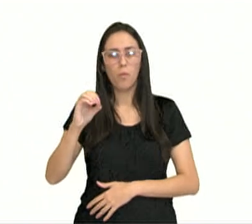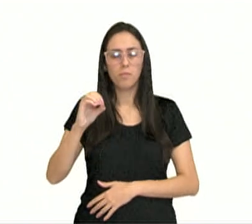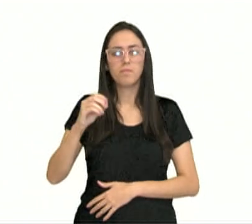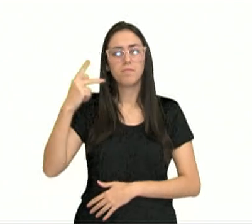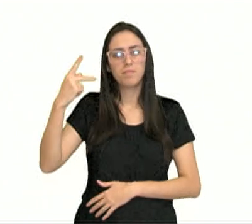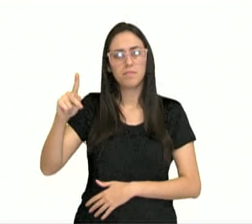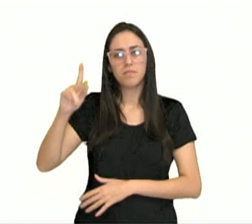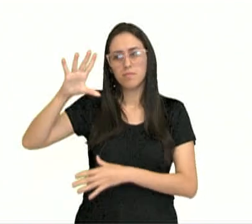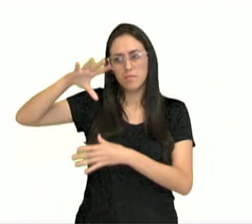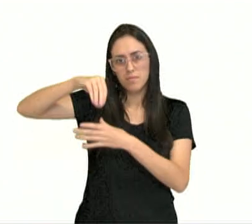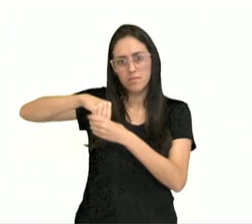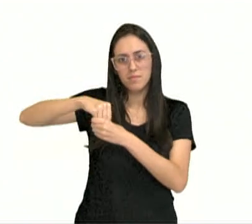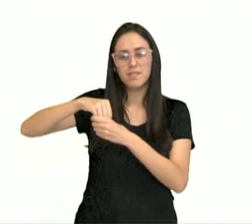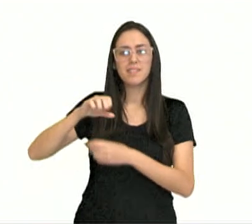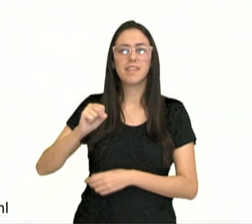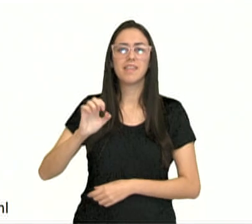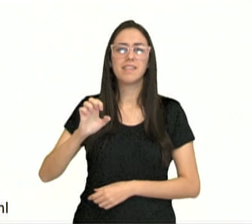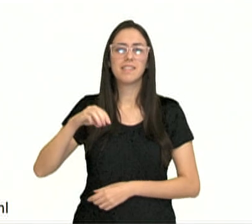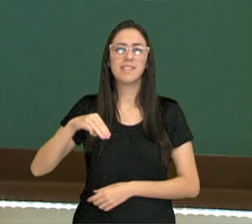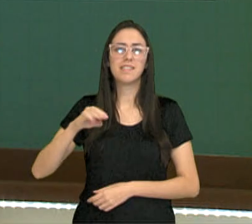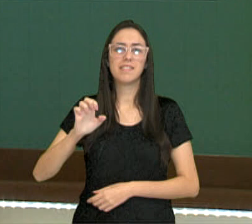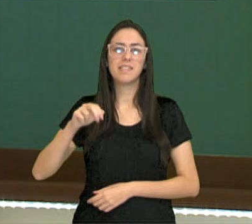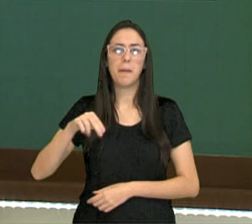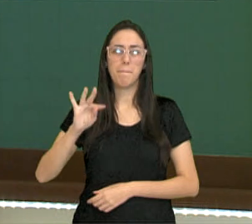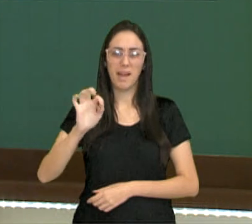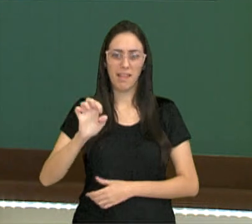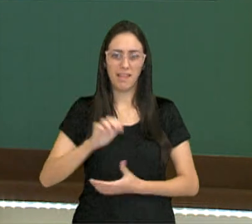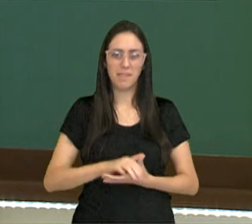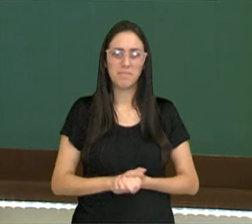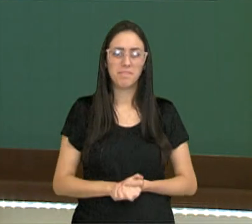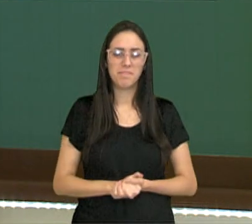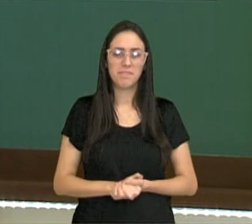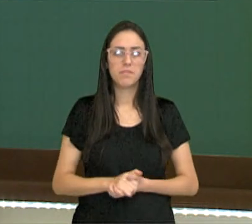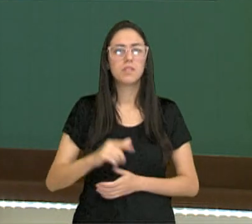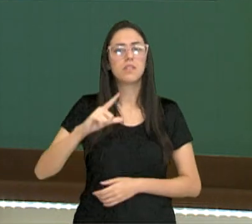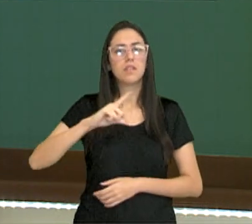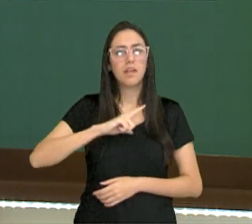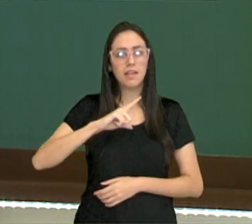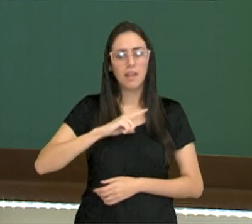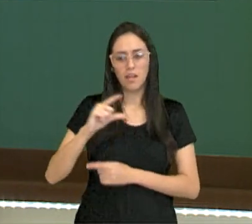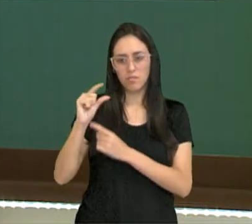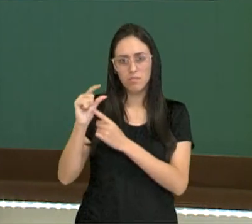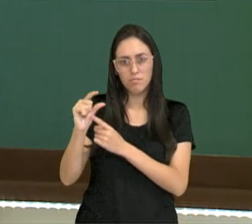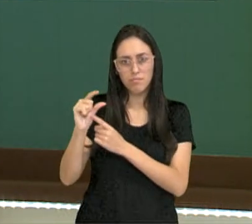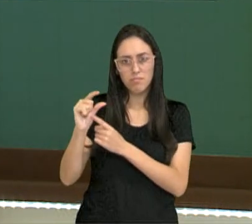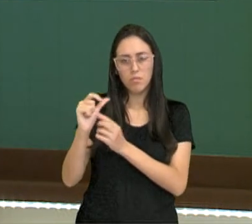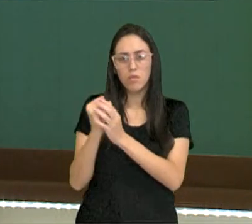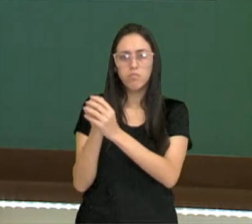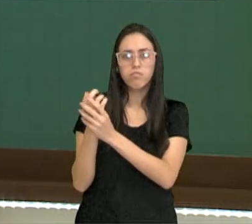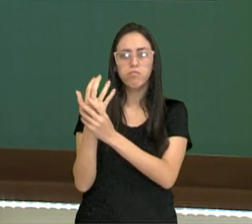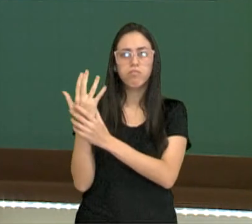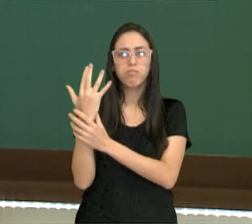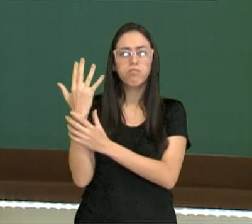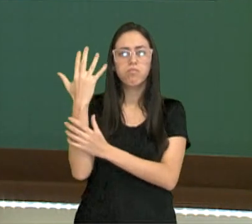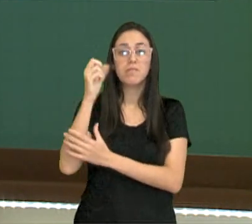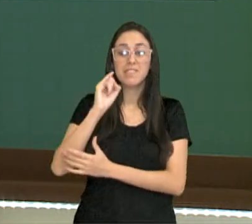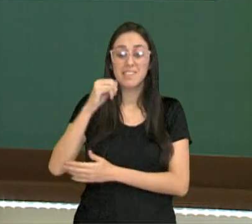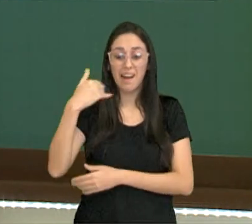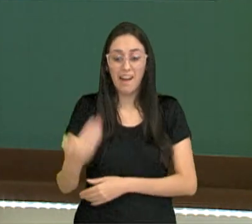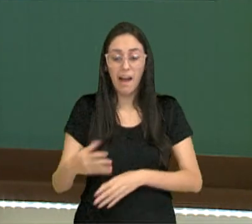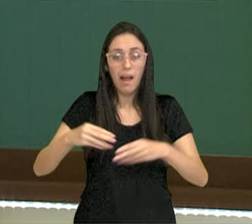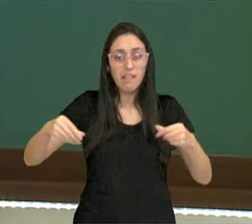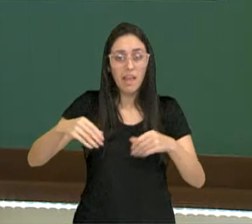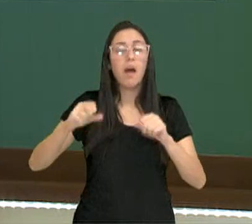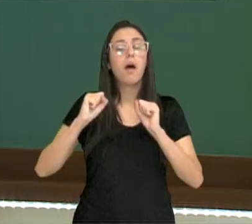embrião, que fica no interior das sementes. Essa semente, ela vai germinar quando cair no solo.